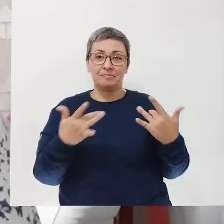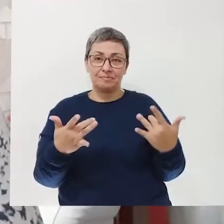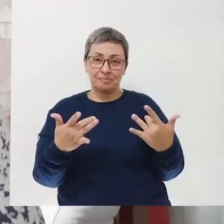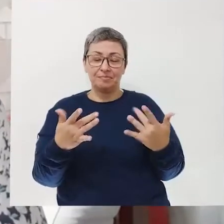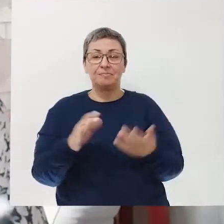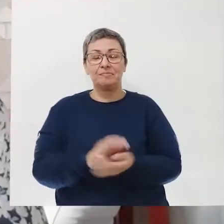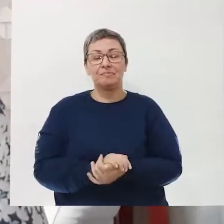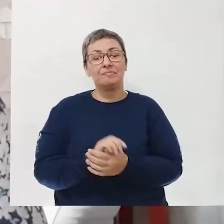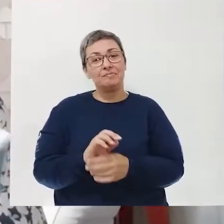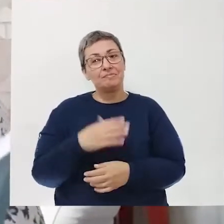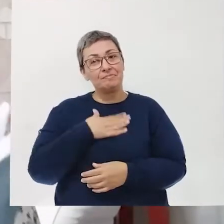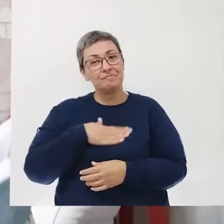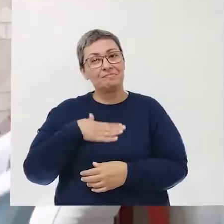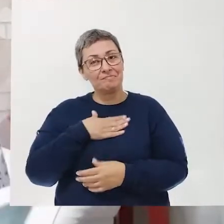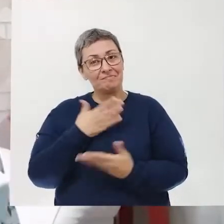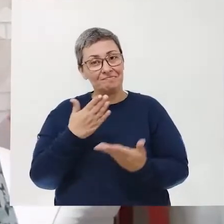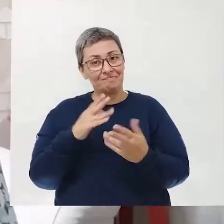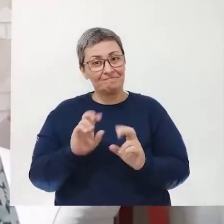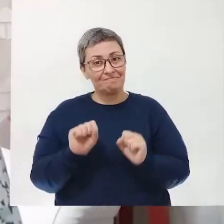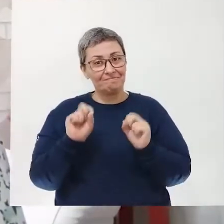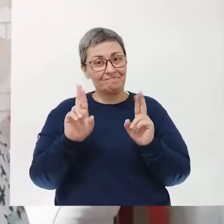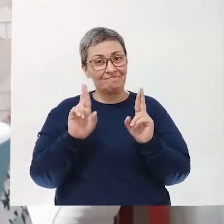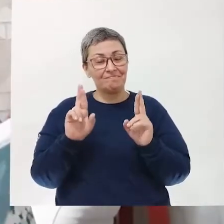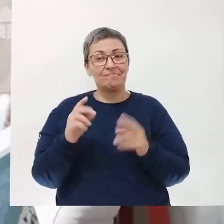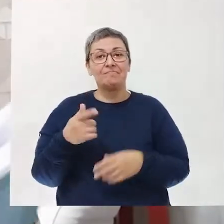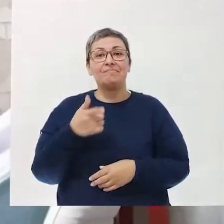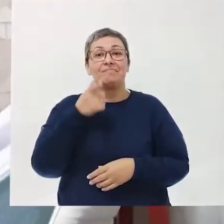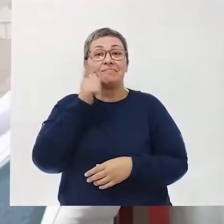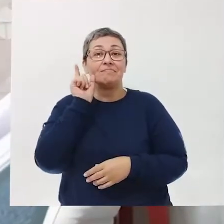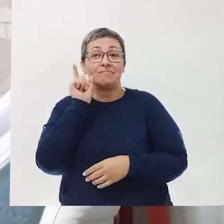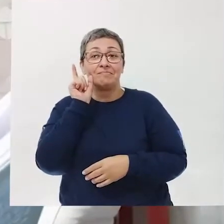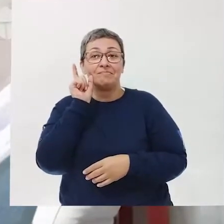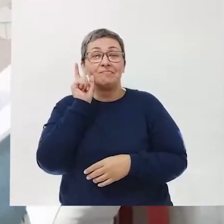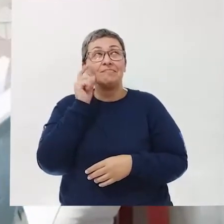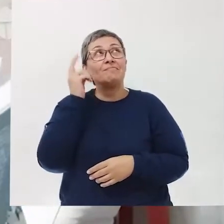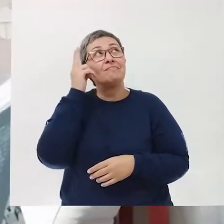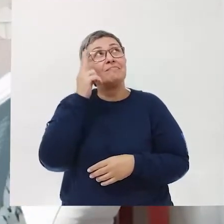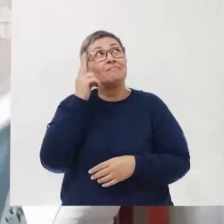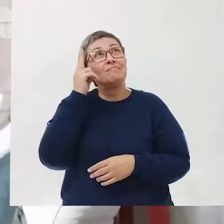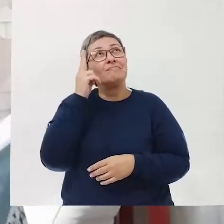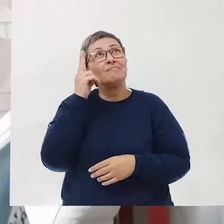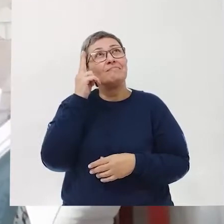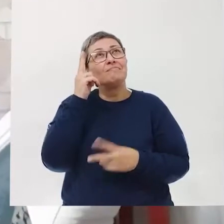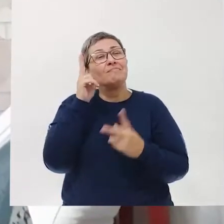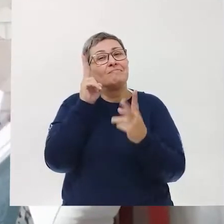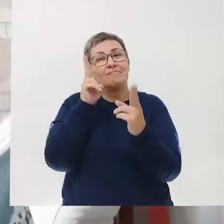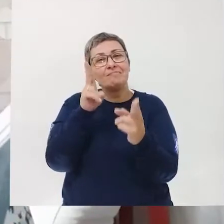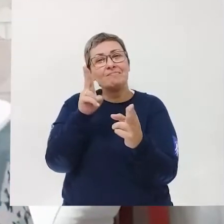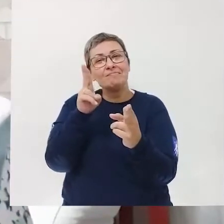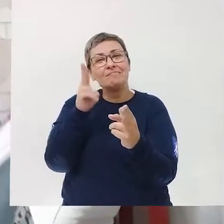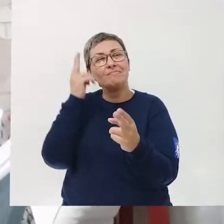Então, espero que vocês gostem. Ontem eu sonhei o teu sonho. Sonhei que os